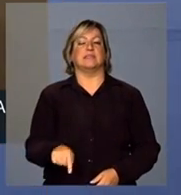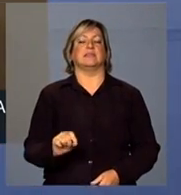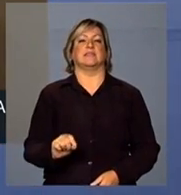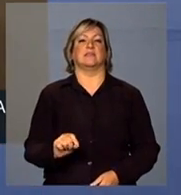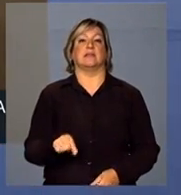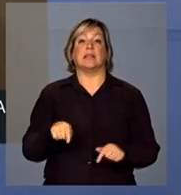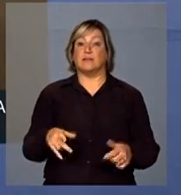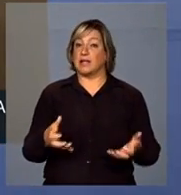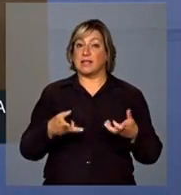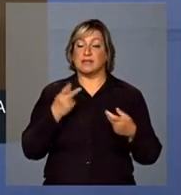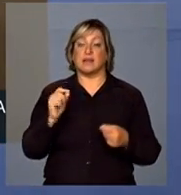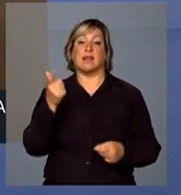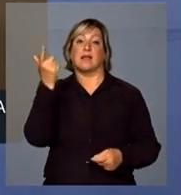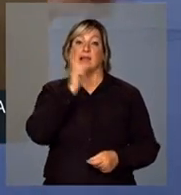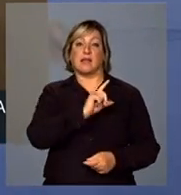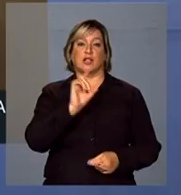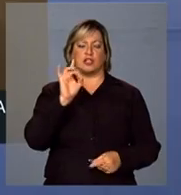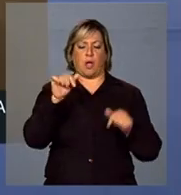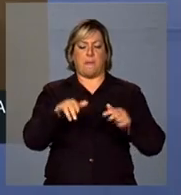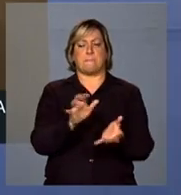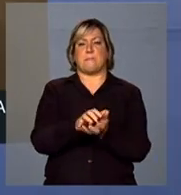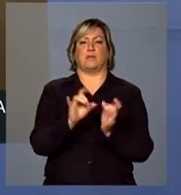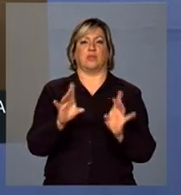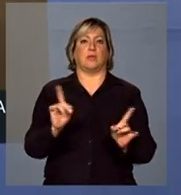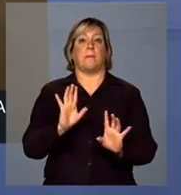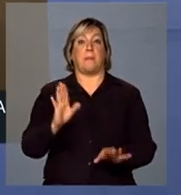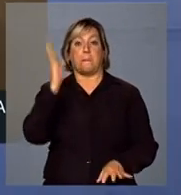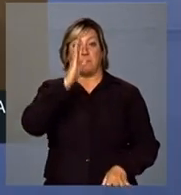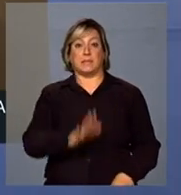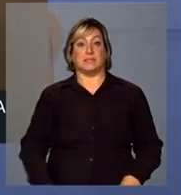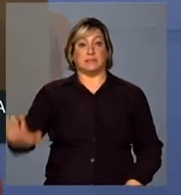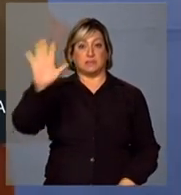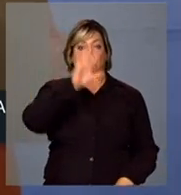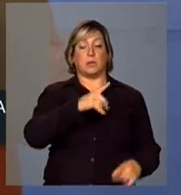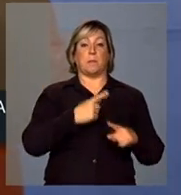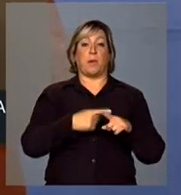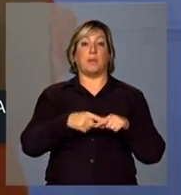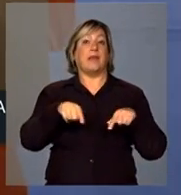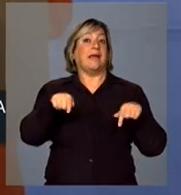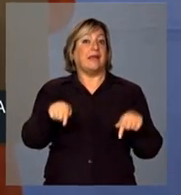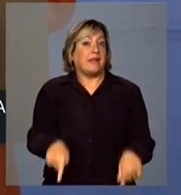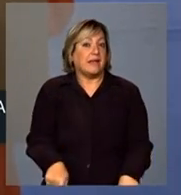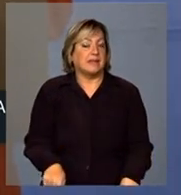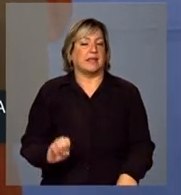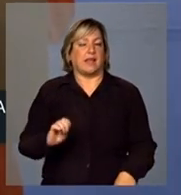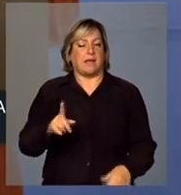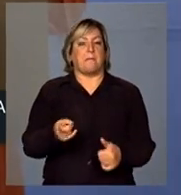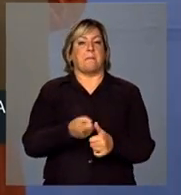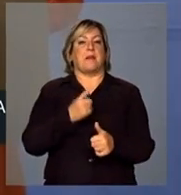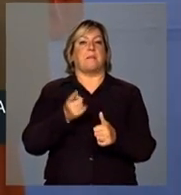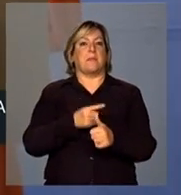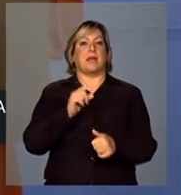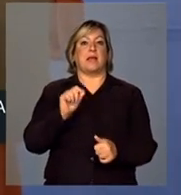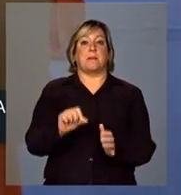não só um ganho aqui para Pernambuco, mas para o Brasil, porque esta será a primeira